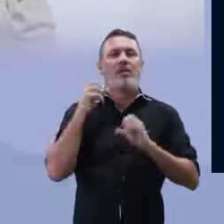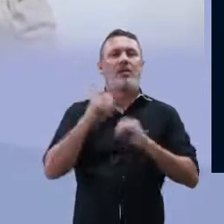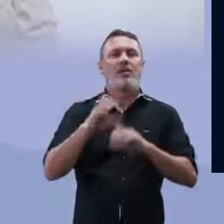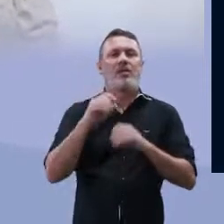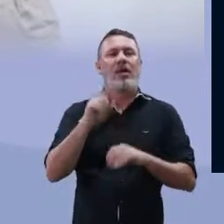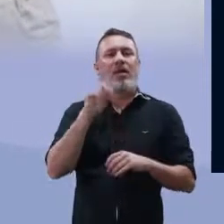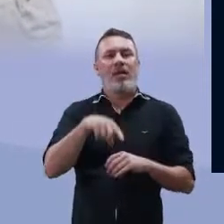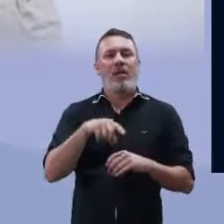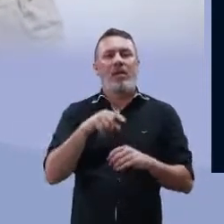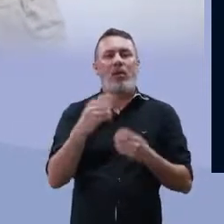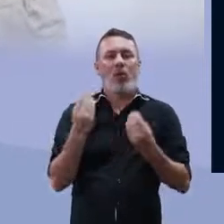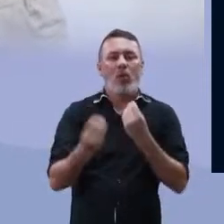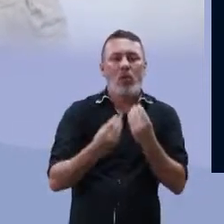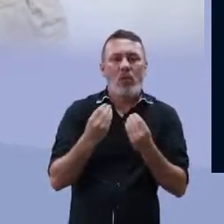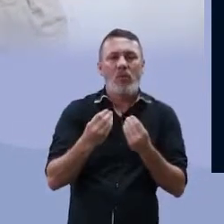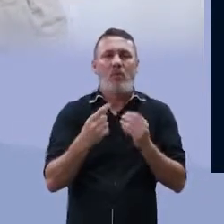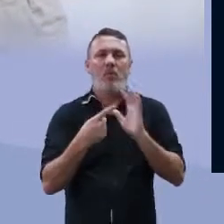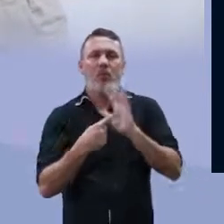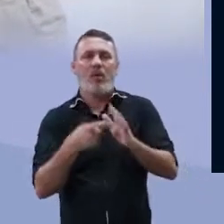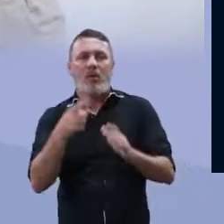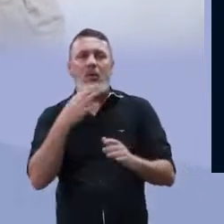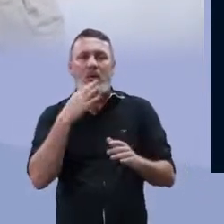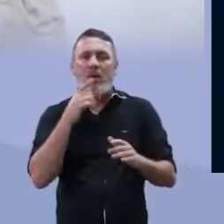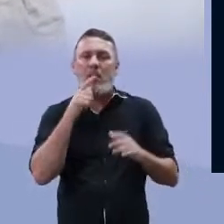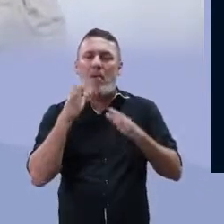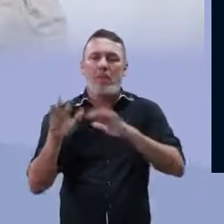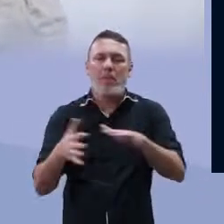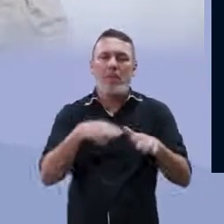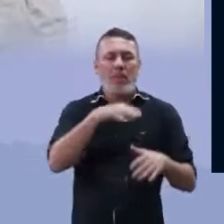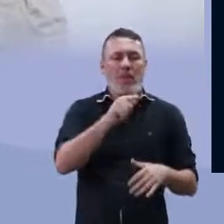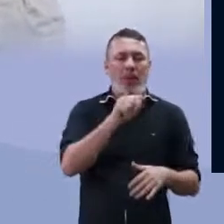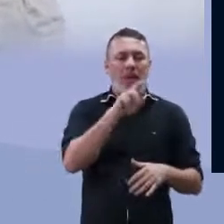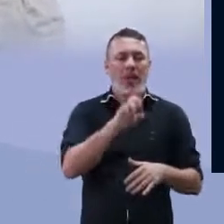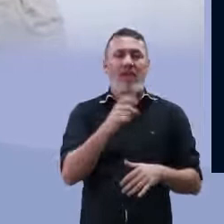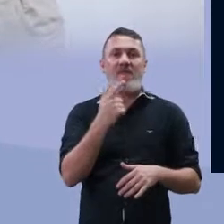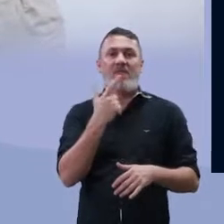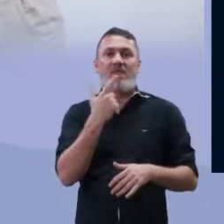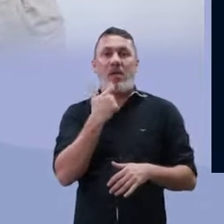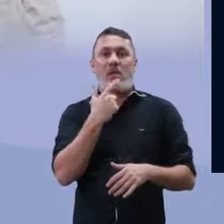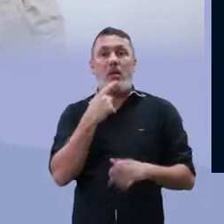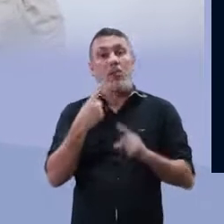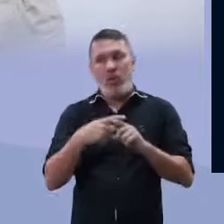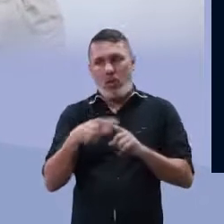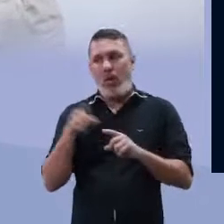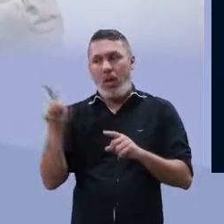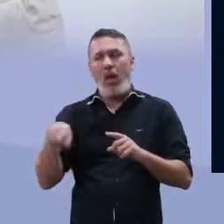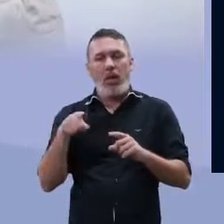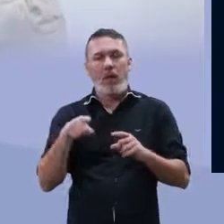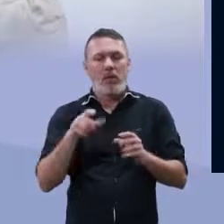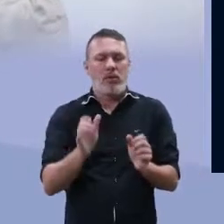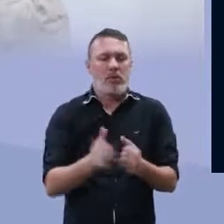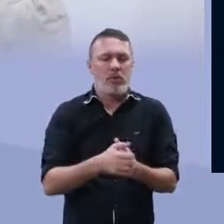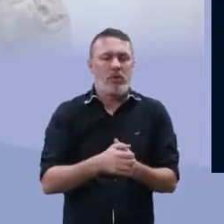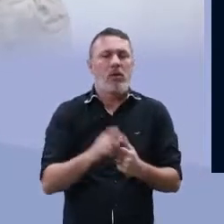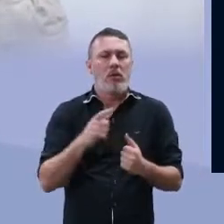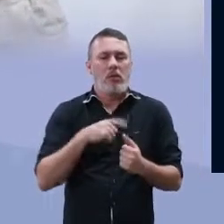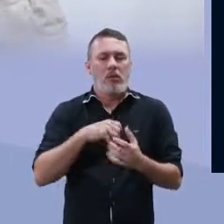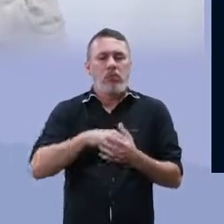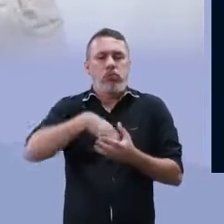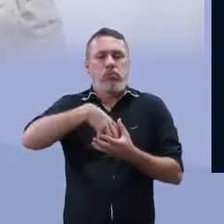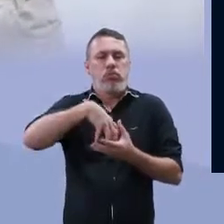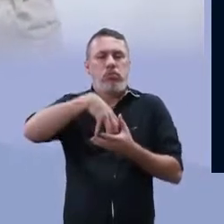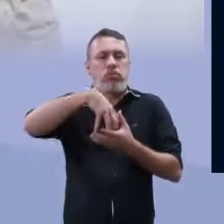eu falei para vocês em ecologia sobre eutrofização, eu falei do exemplo dessa maré vermelha. Então, uma superprodução dessas